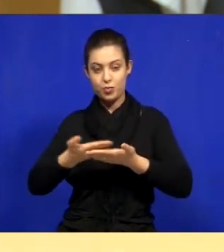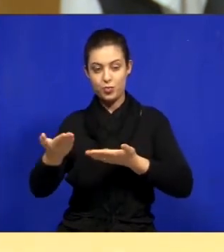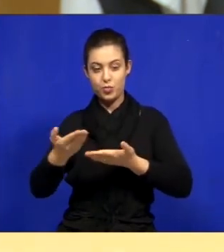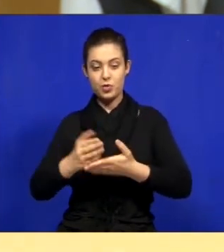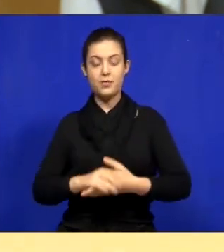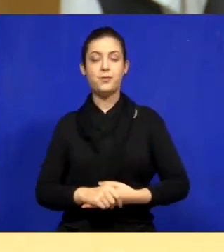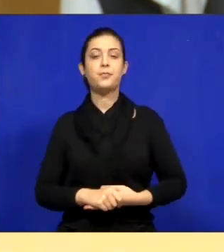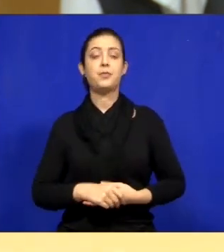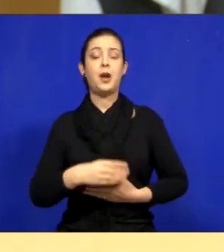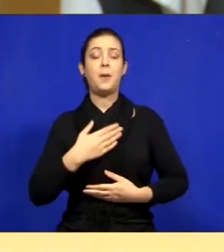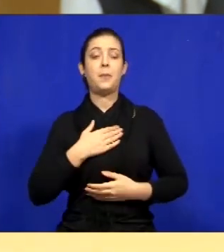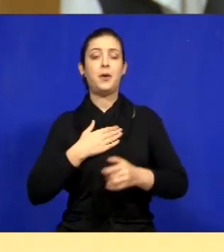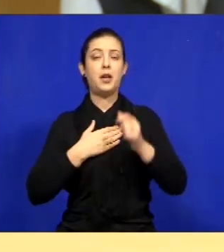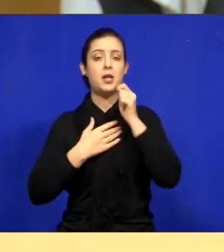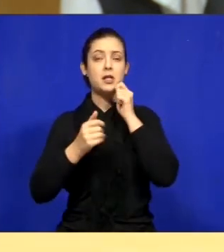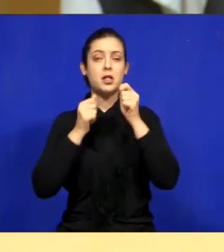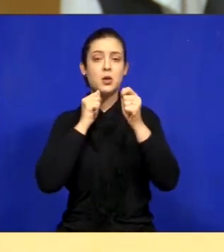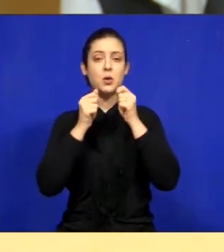A minha assessoria